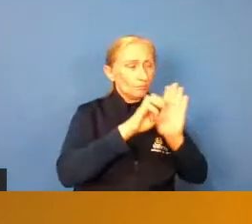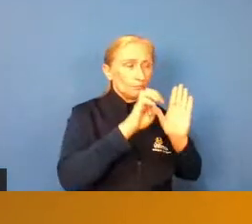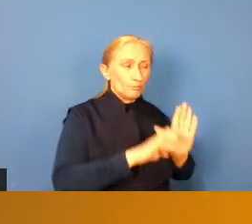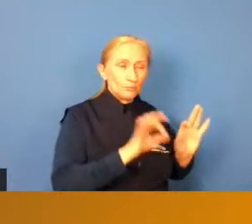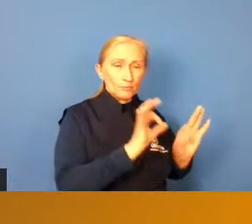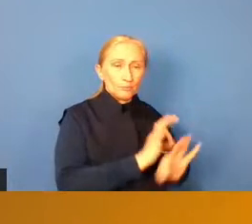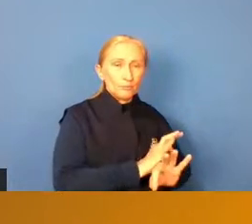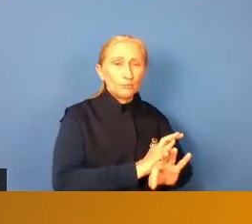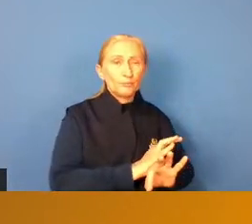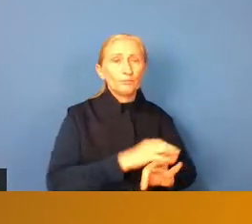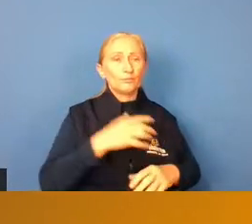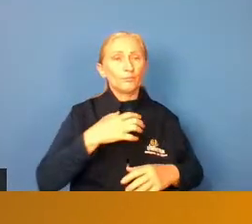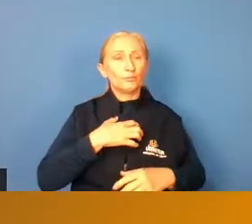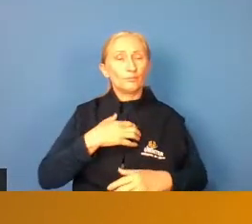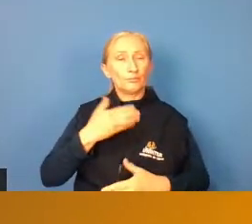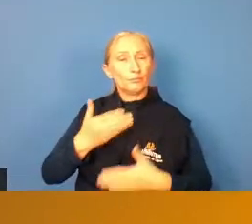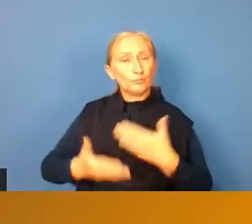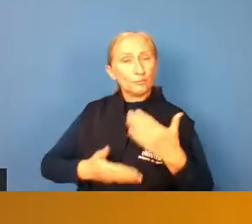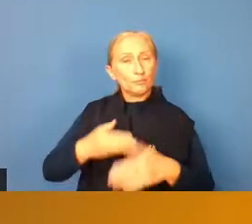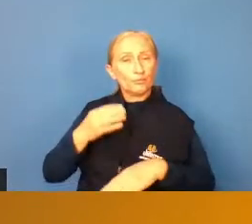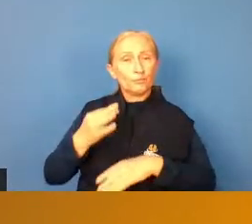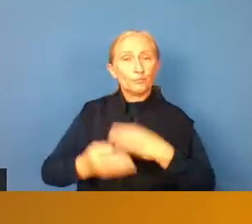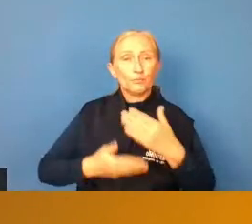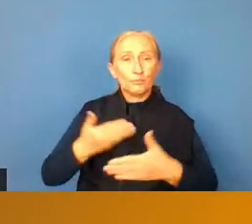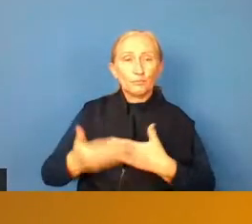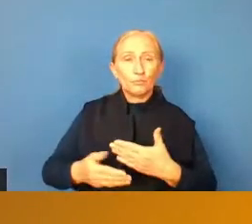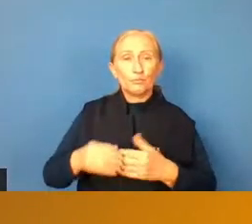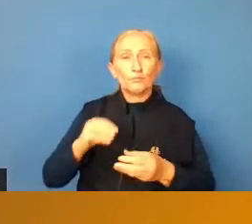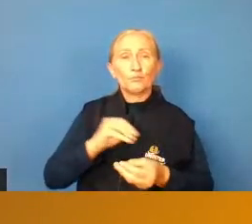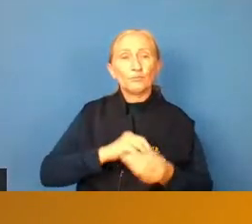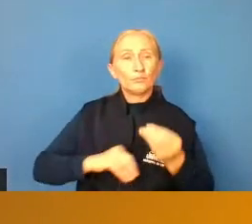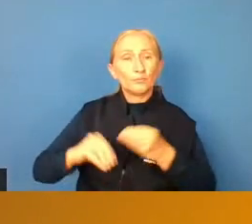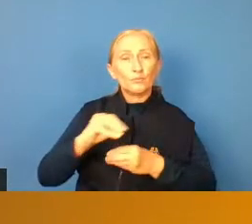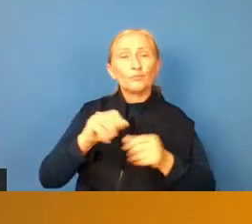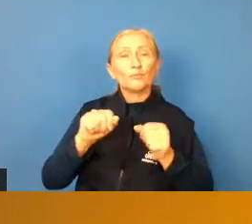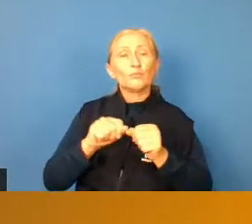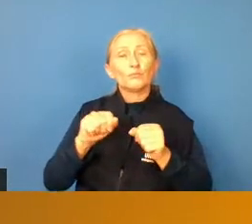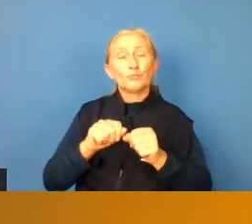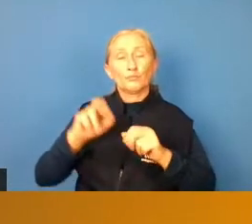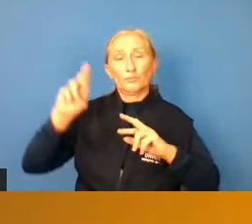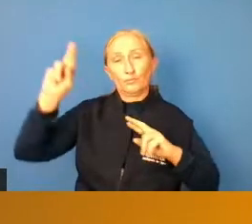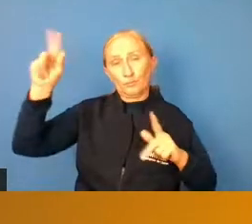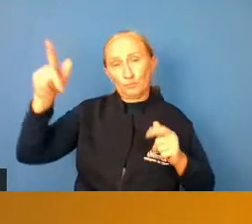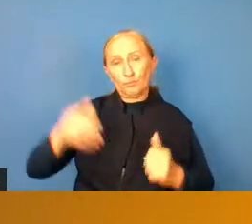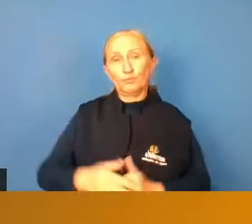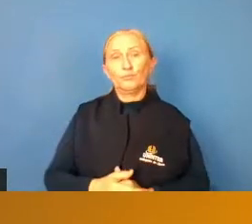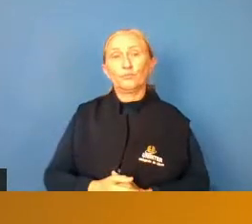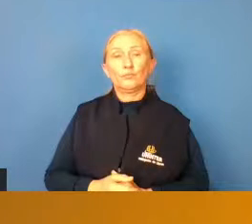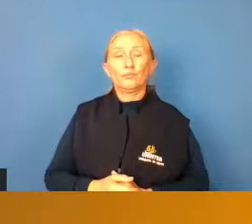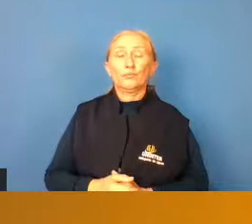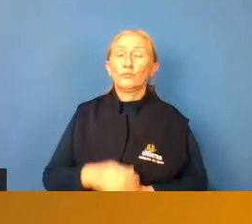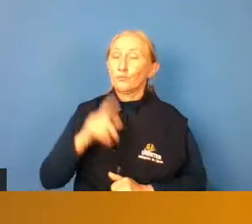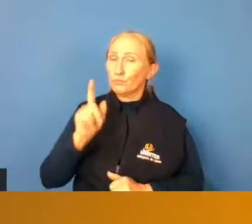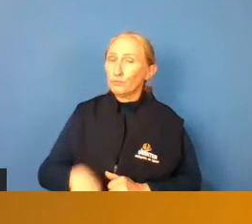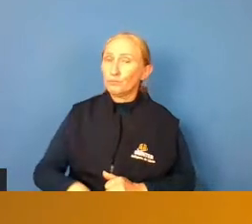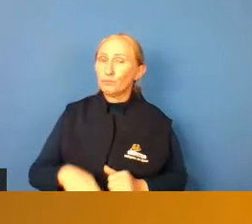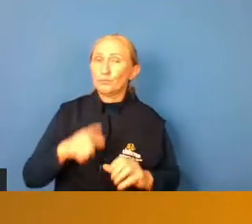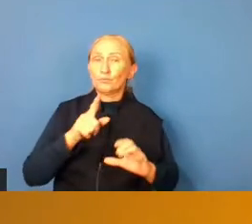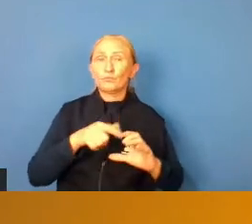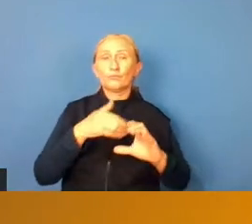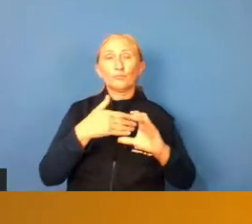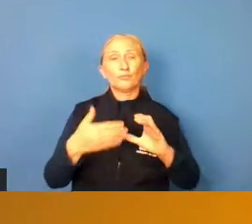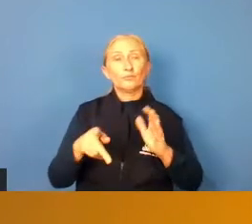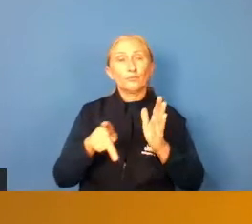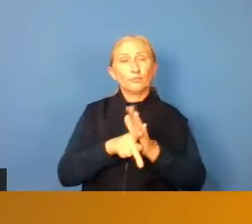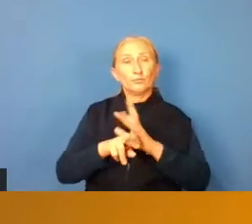colocou a maneira tática como o jogo é feito é diferente né então são são características